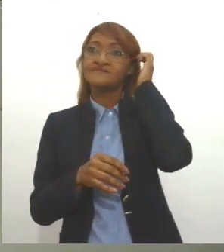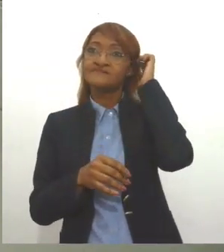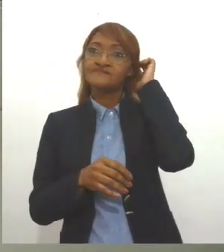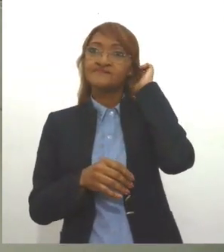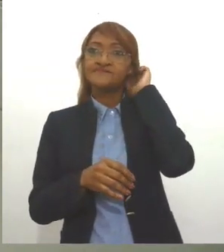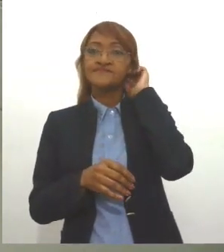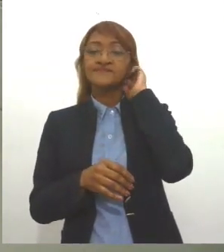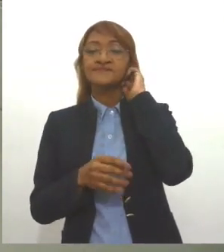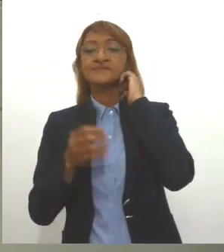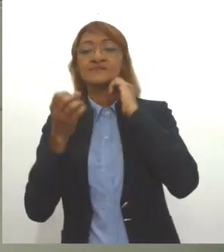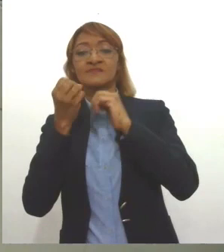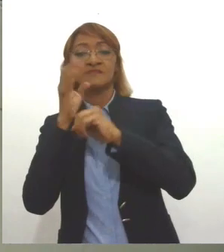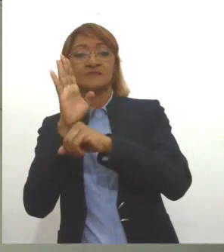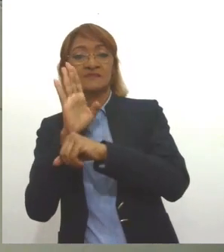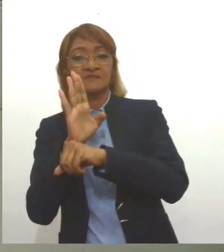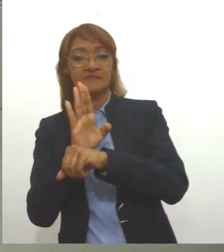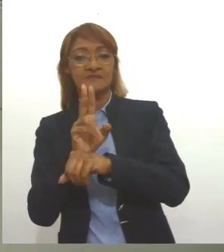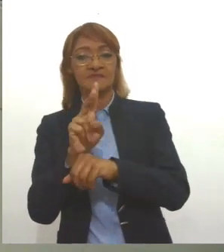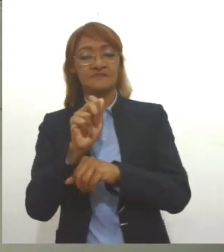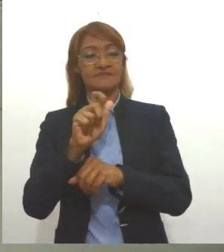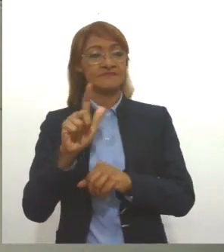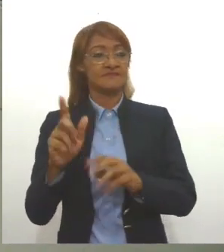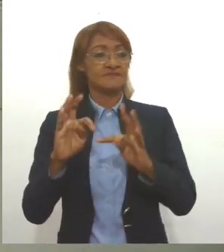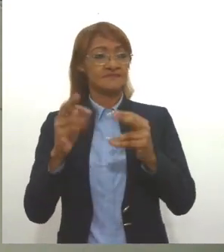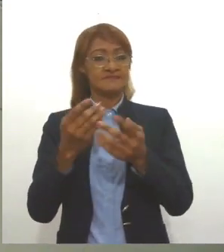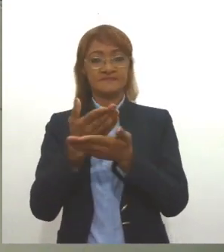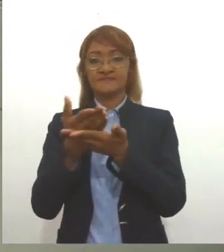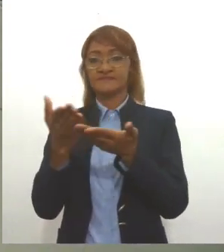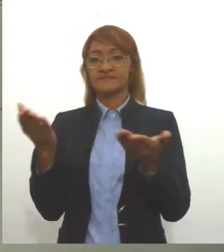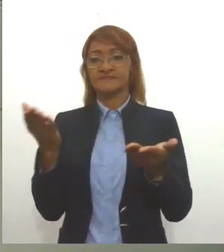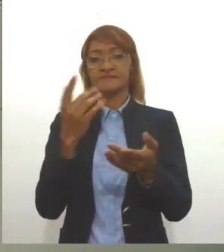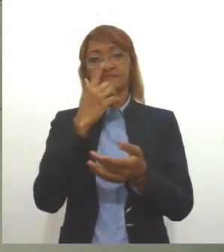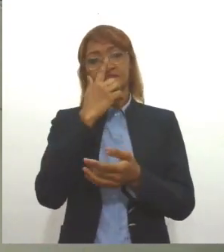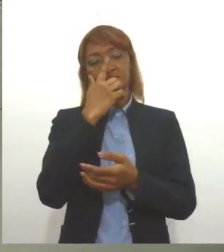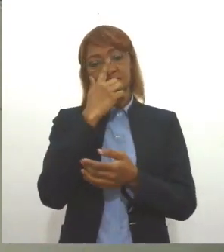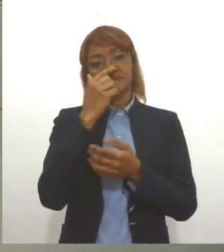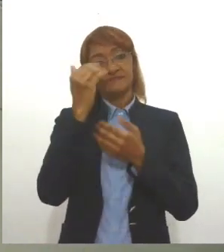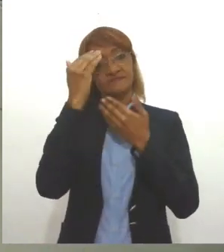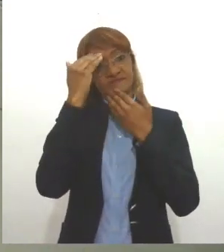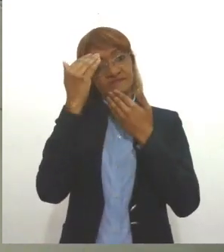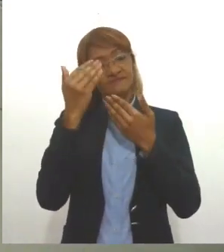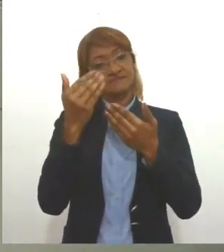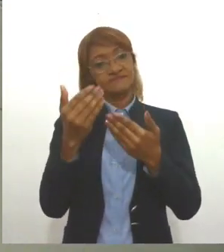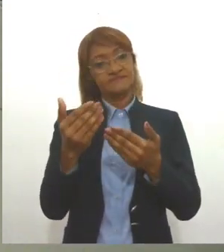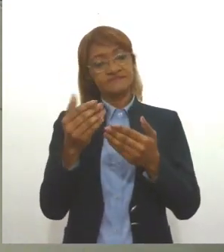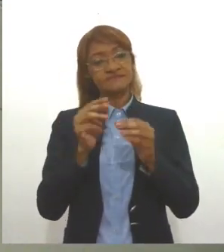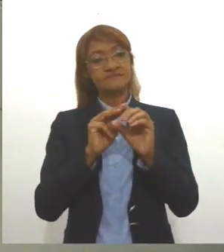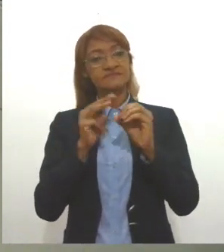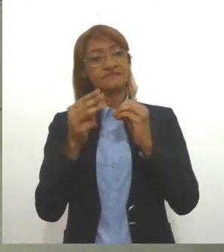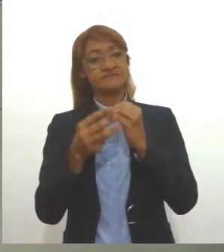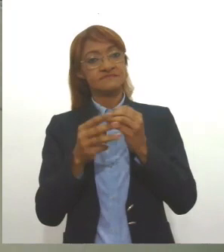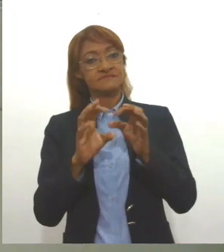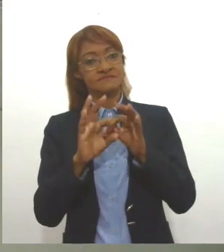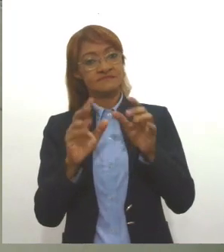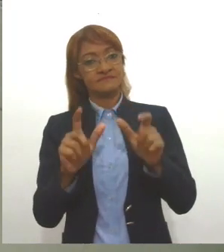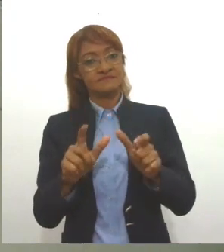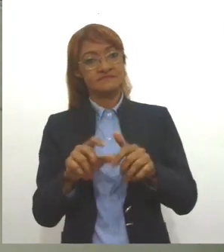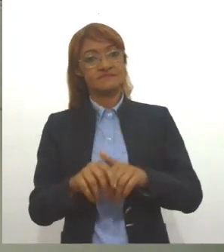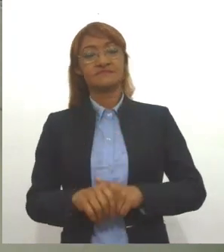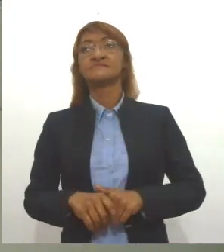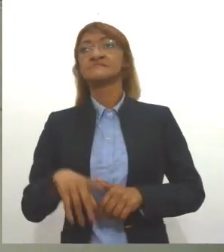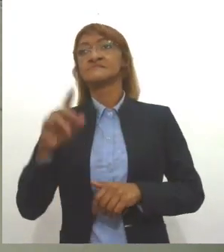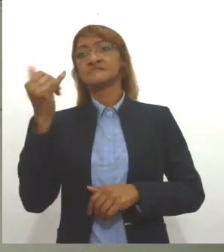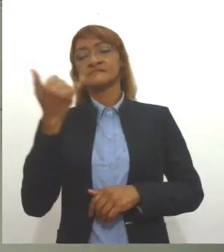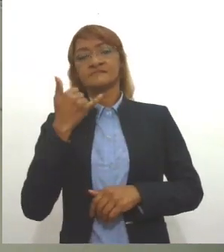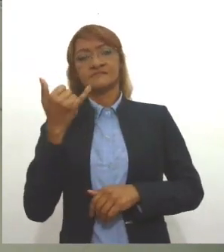Boa tarde Valquíria, boa tarde a todos. Eu quero agradecer à TV Lese por esse espaço. Conta para a gente,